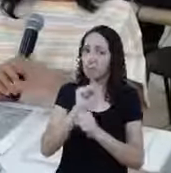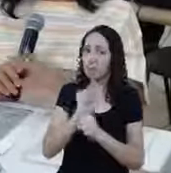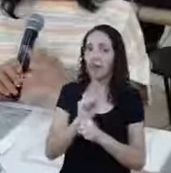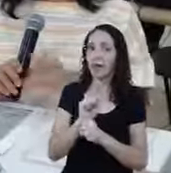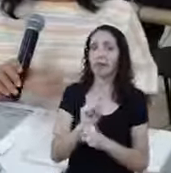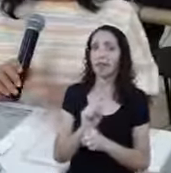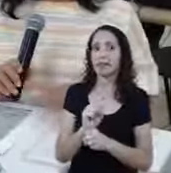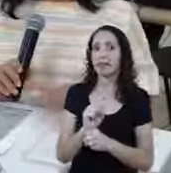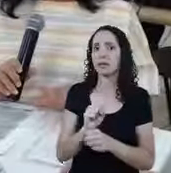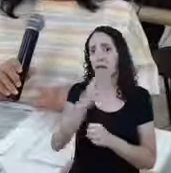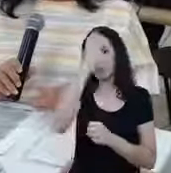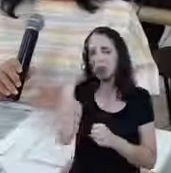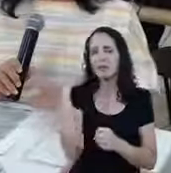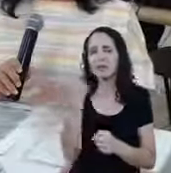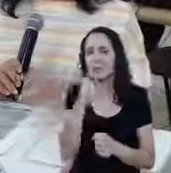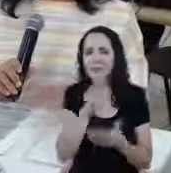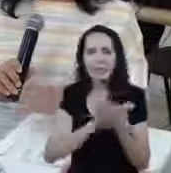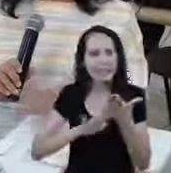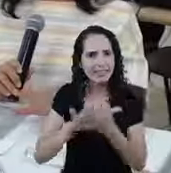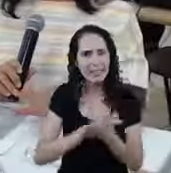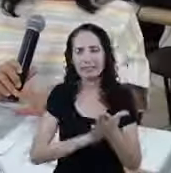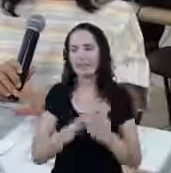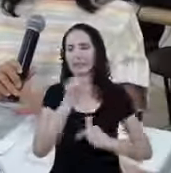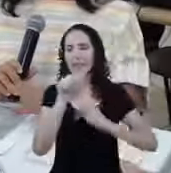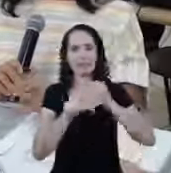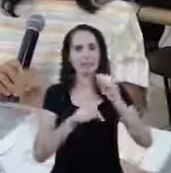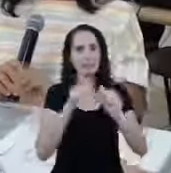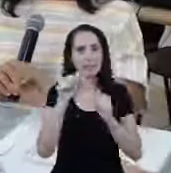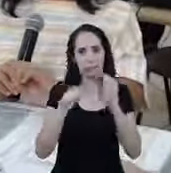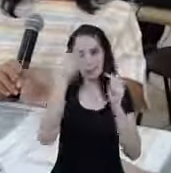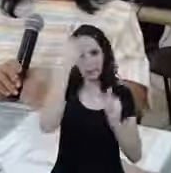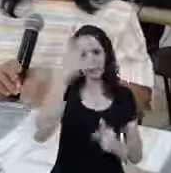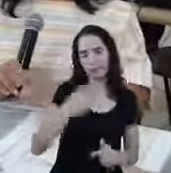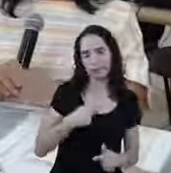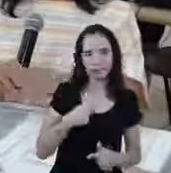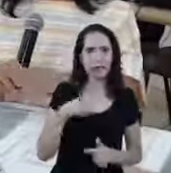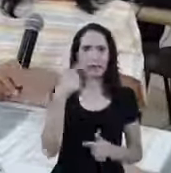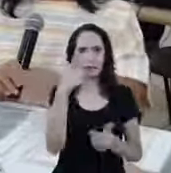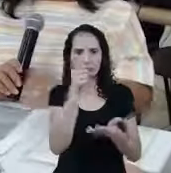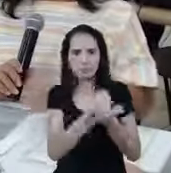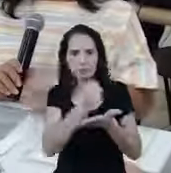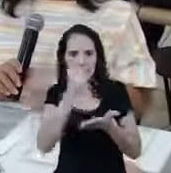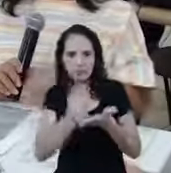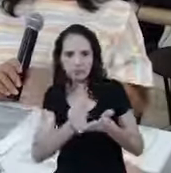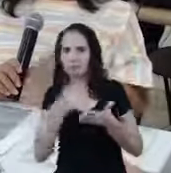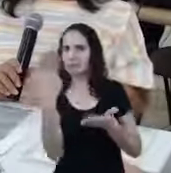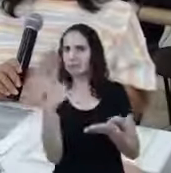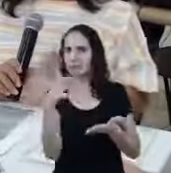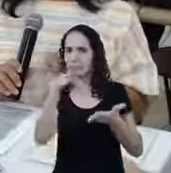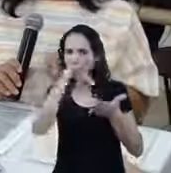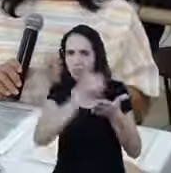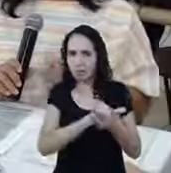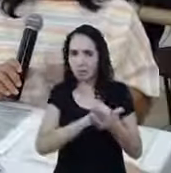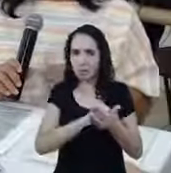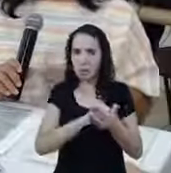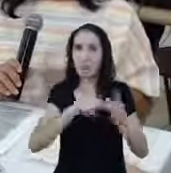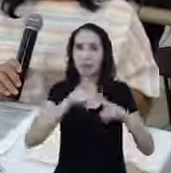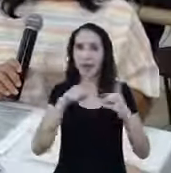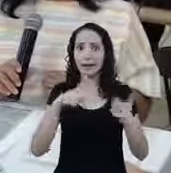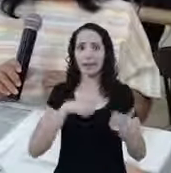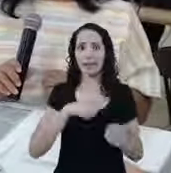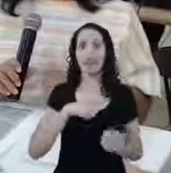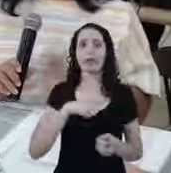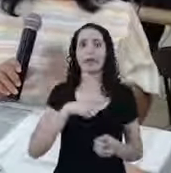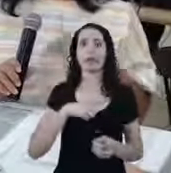que não tem nada de nada Você é um trabalhador Que não tinha vínculo Que não tinha inscrição Mas que possui Os seus documentos